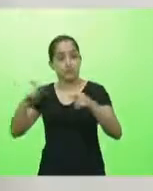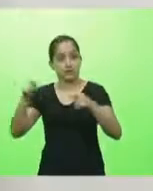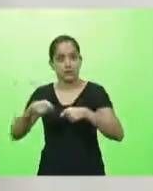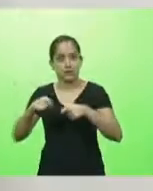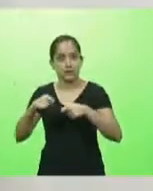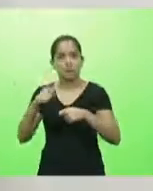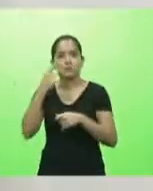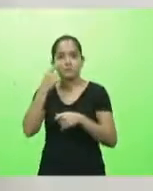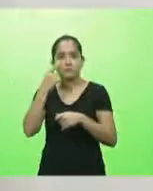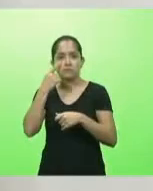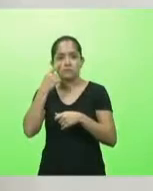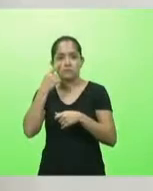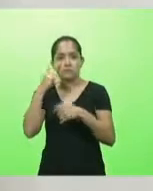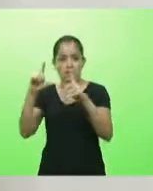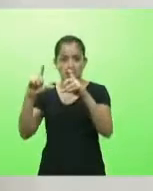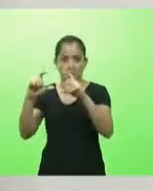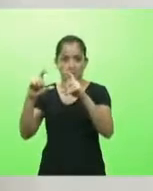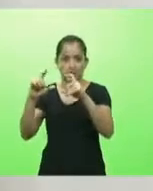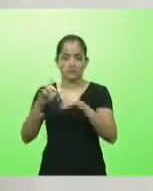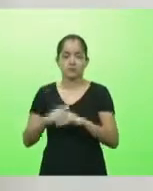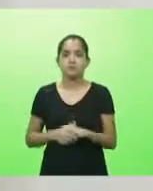Eu gostaria de colocar essa primeira imagem ali.